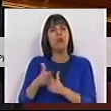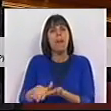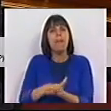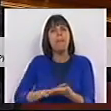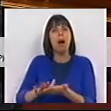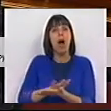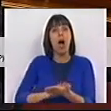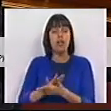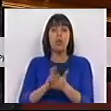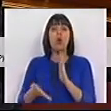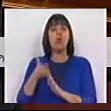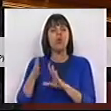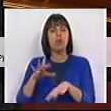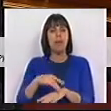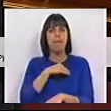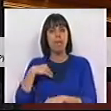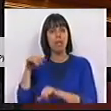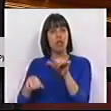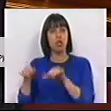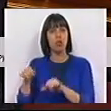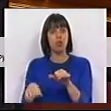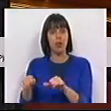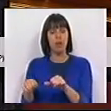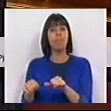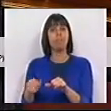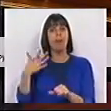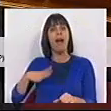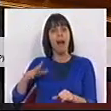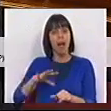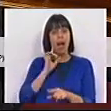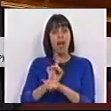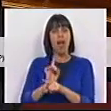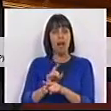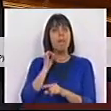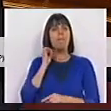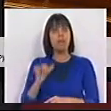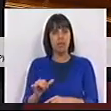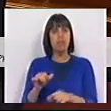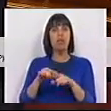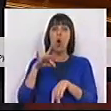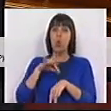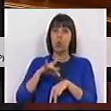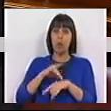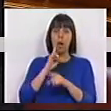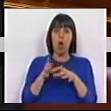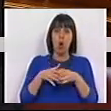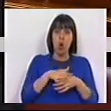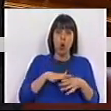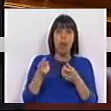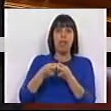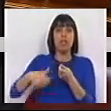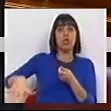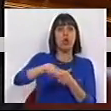básica para urgência médico-cirúrgica. Pretendem ainda permissão para os doentes dos conselhos